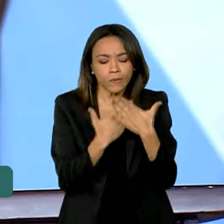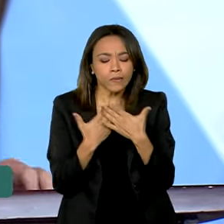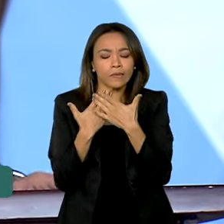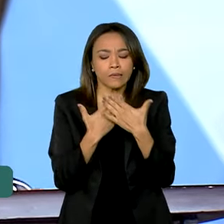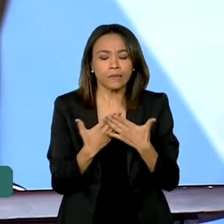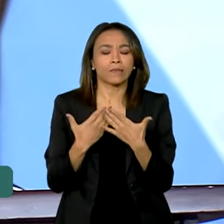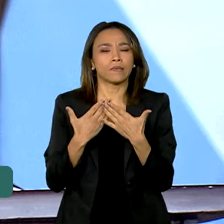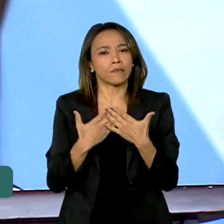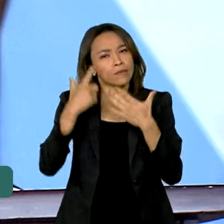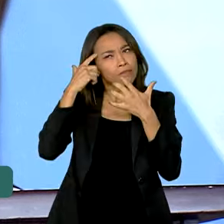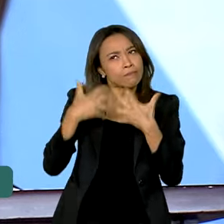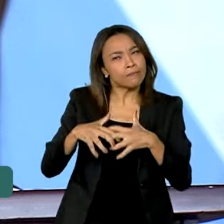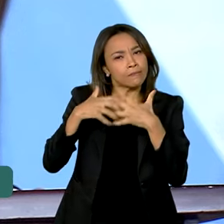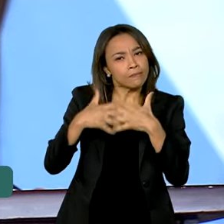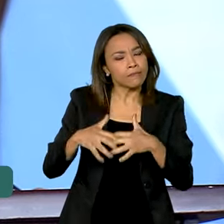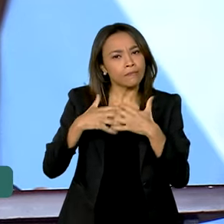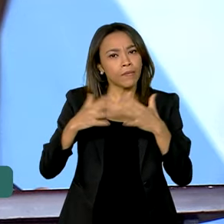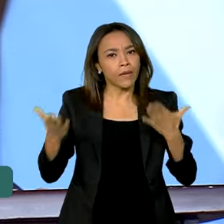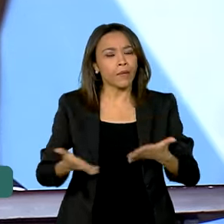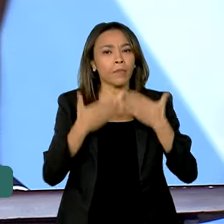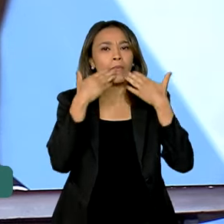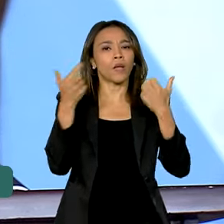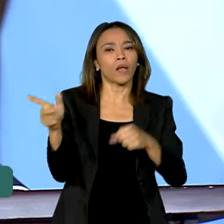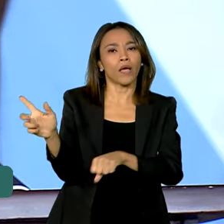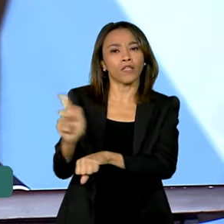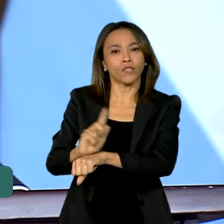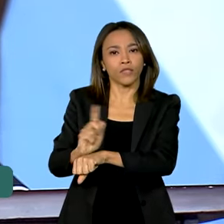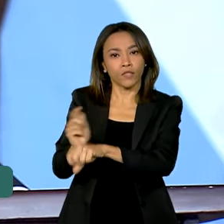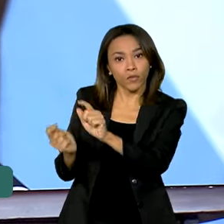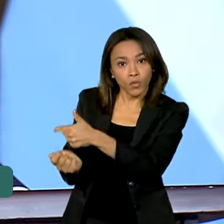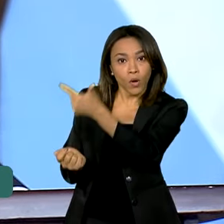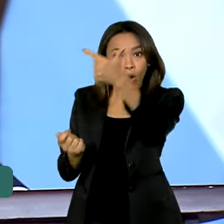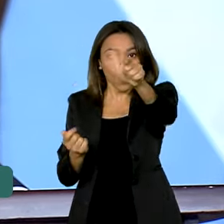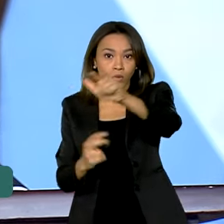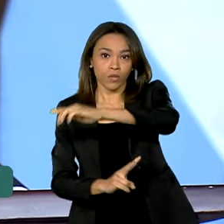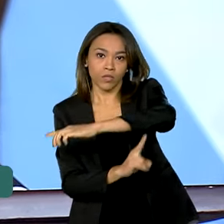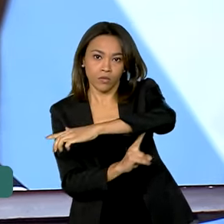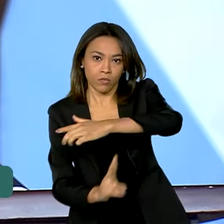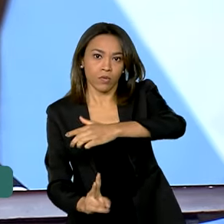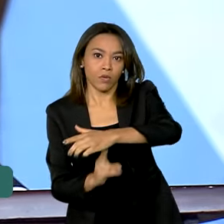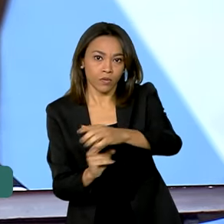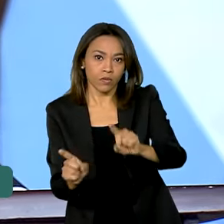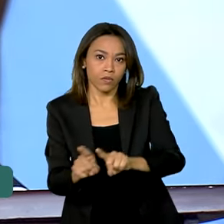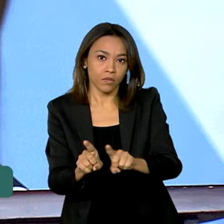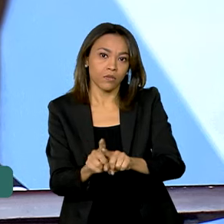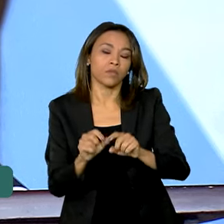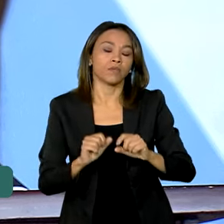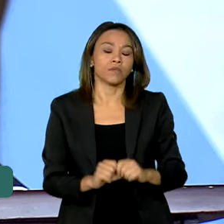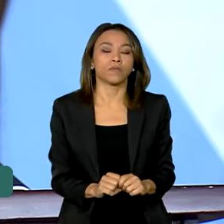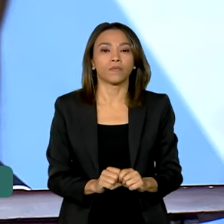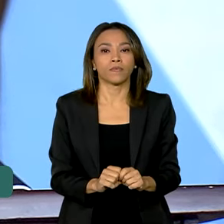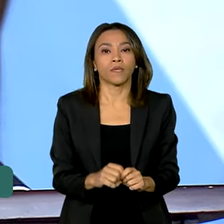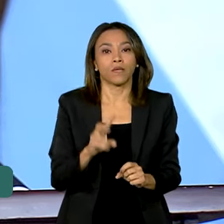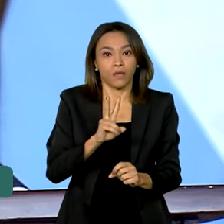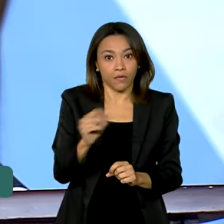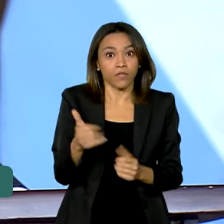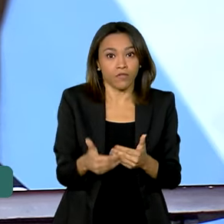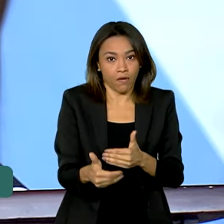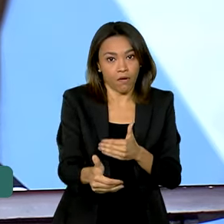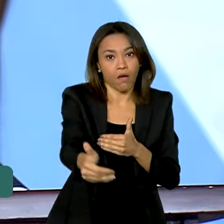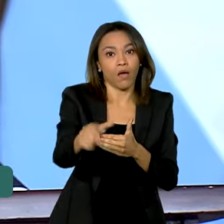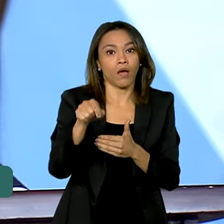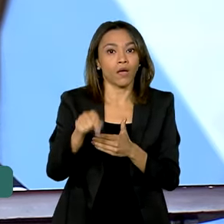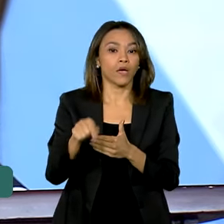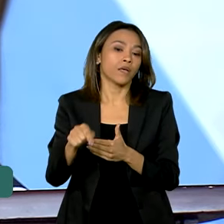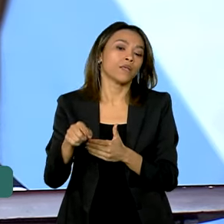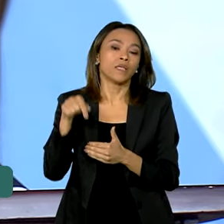modernizar a gestão de outras pontes, replicando esse mecanismo que vamos instalar